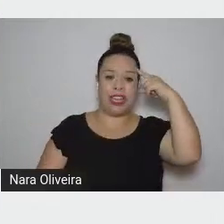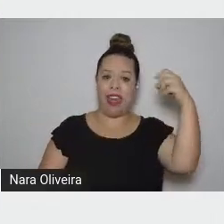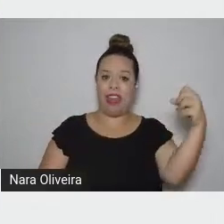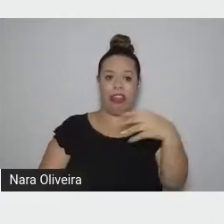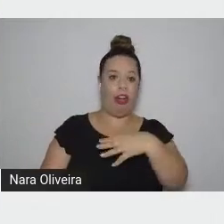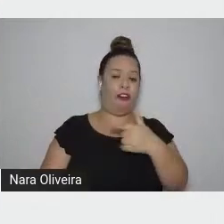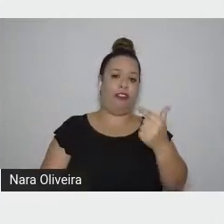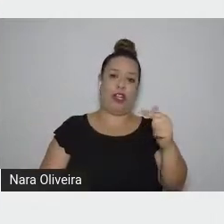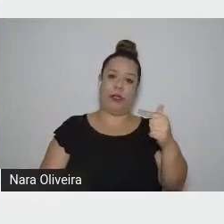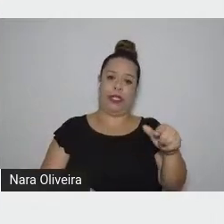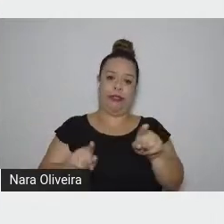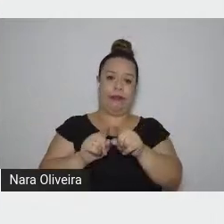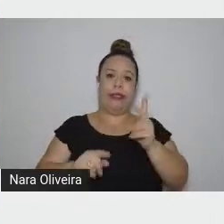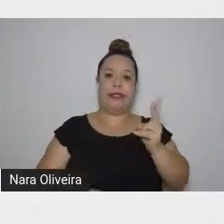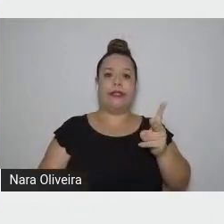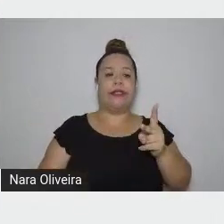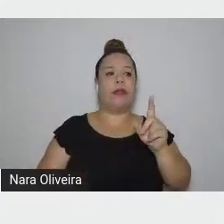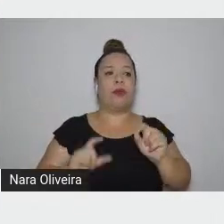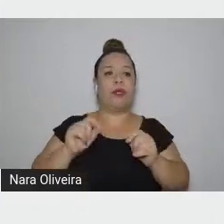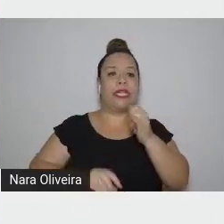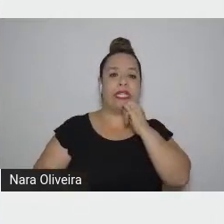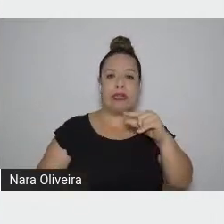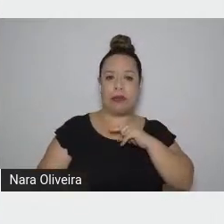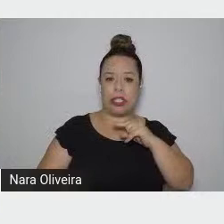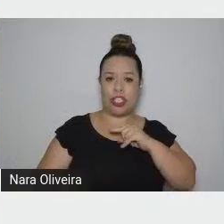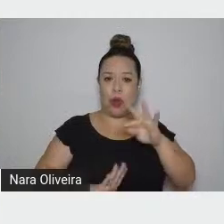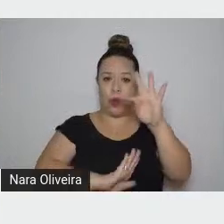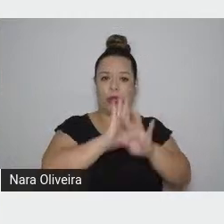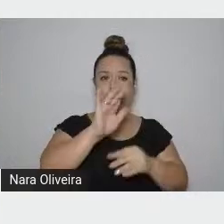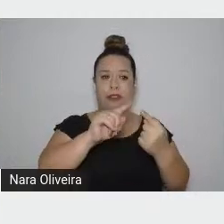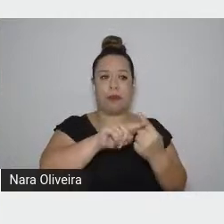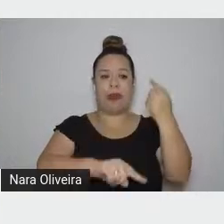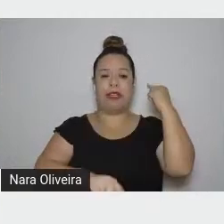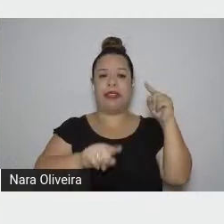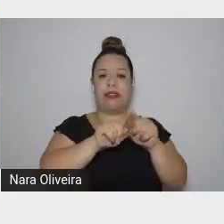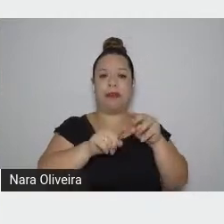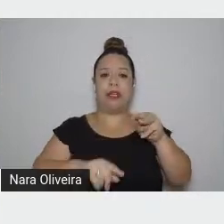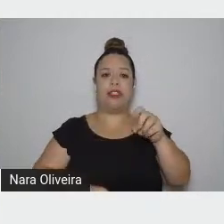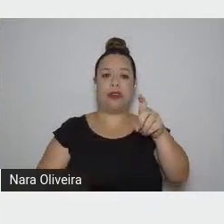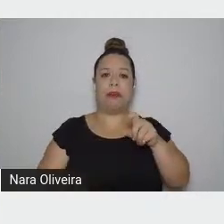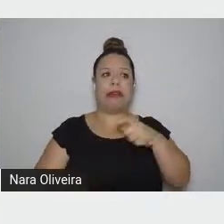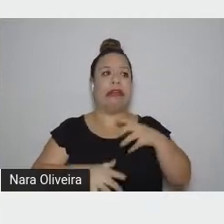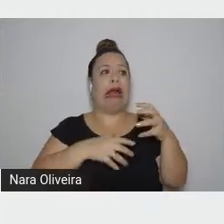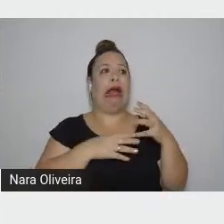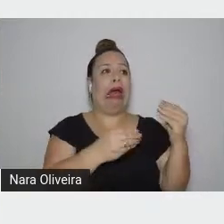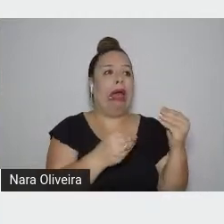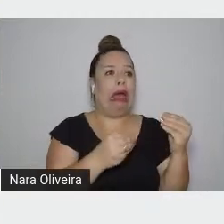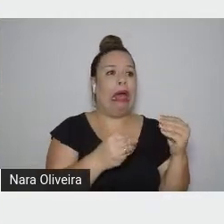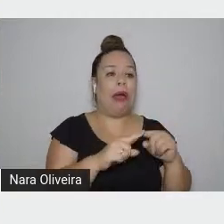Se apegava ao texto de Marx e Engels quando os tempos são outros.